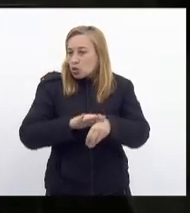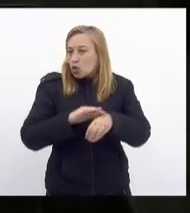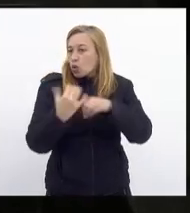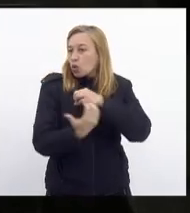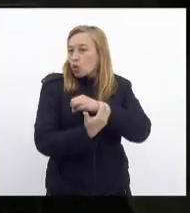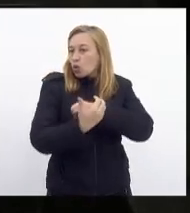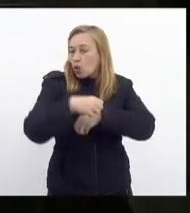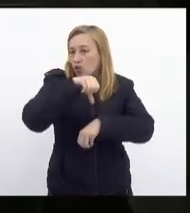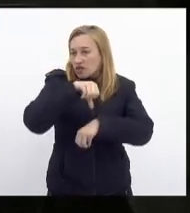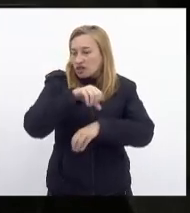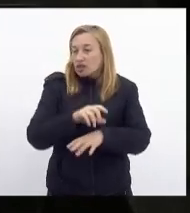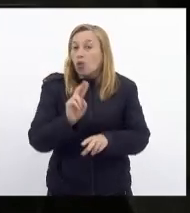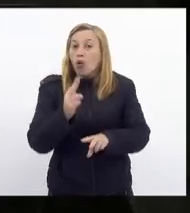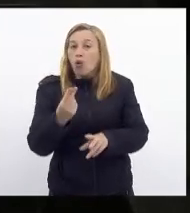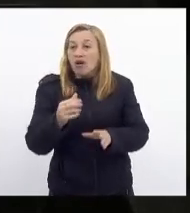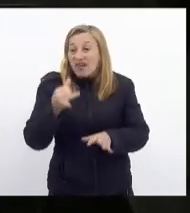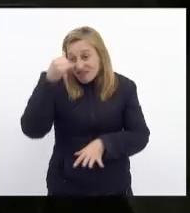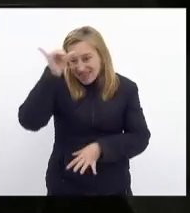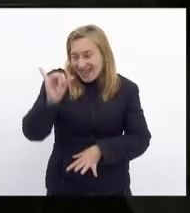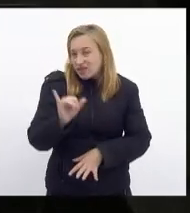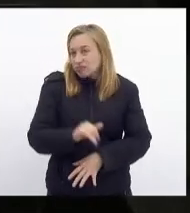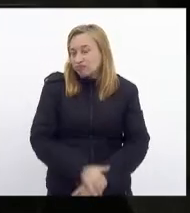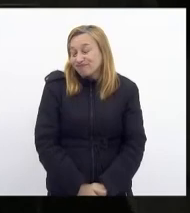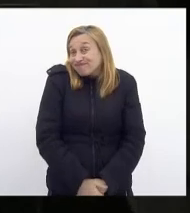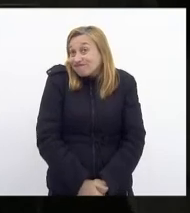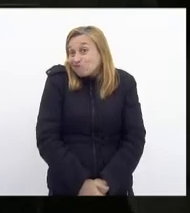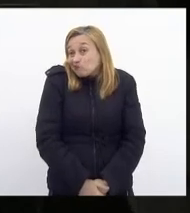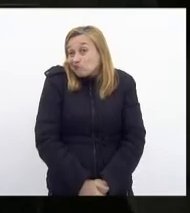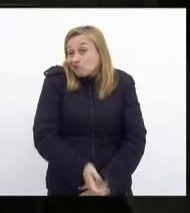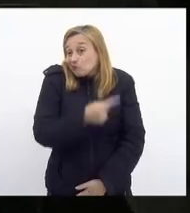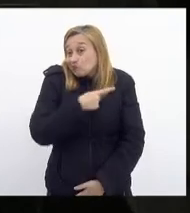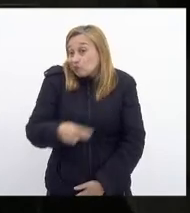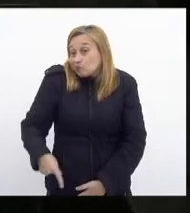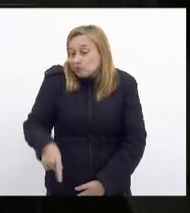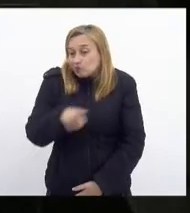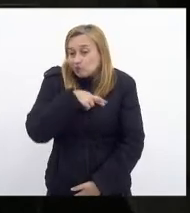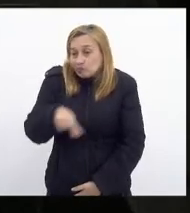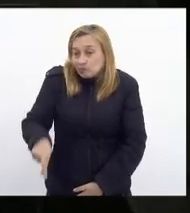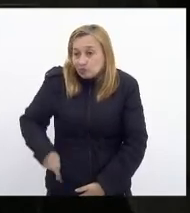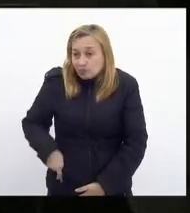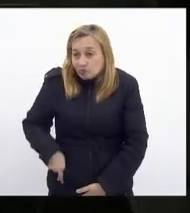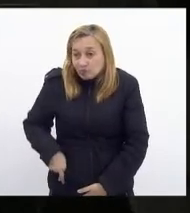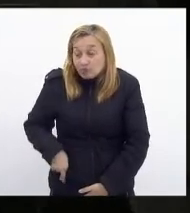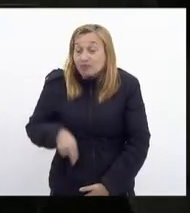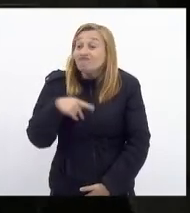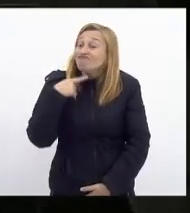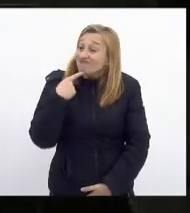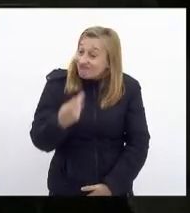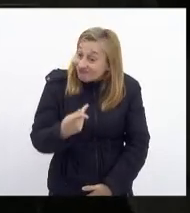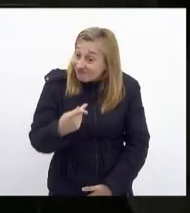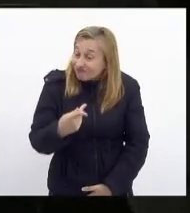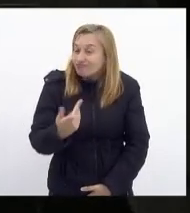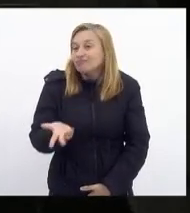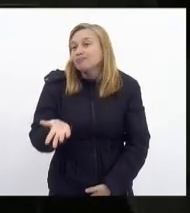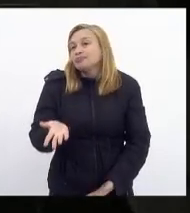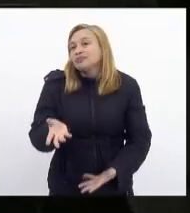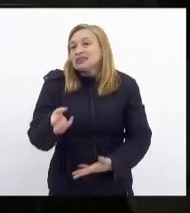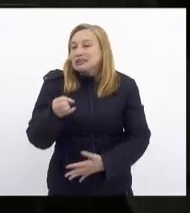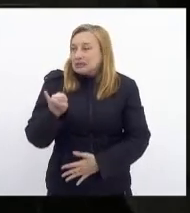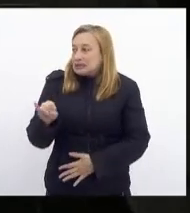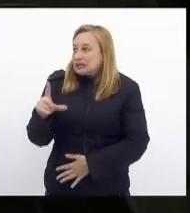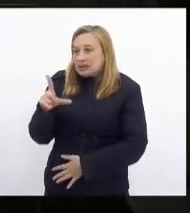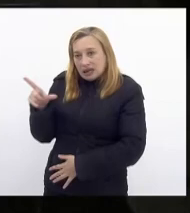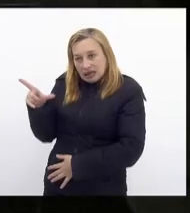prevenir alguma coisa um presidente da república que afirmou que se ele